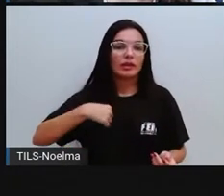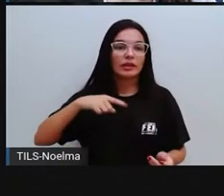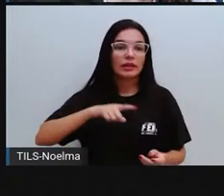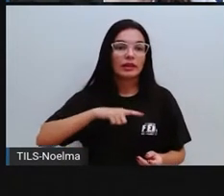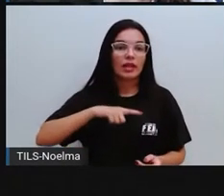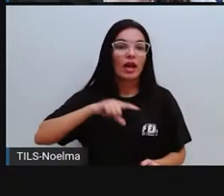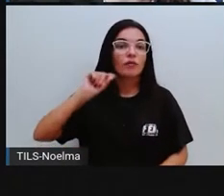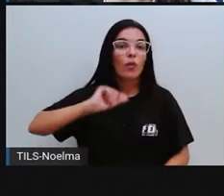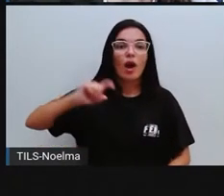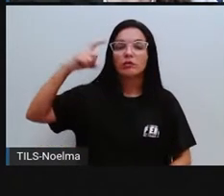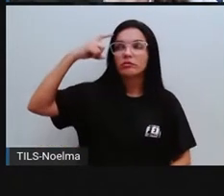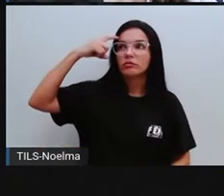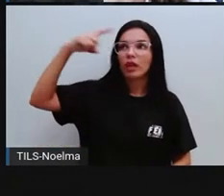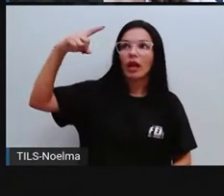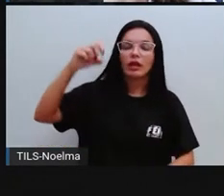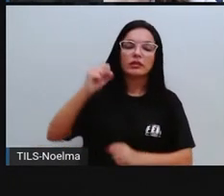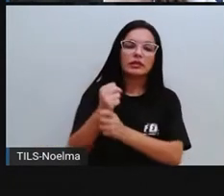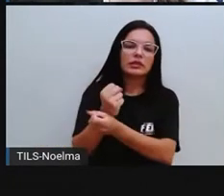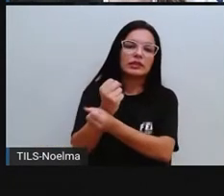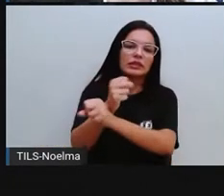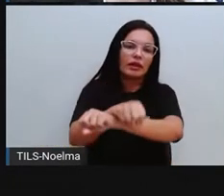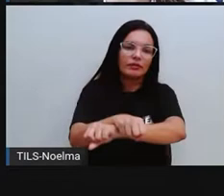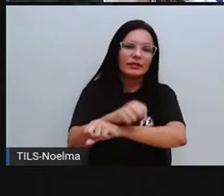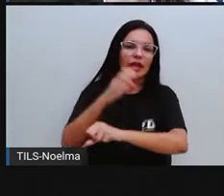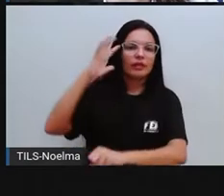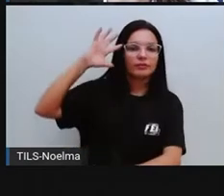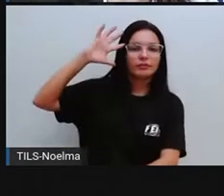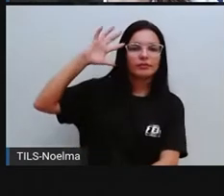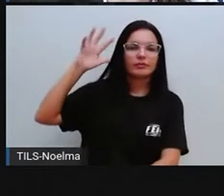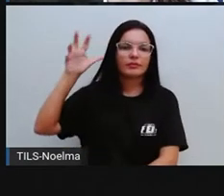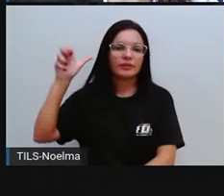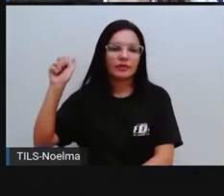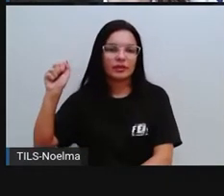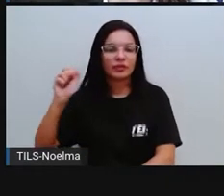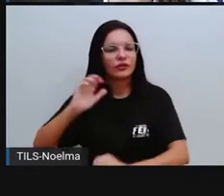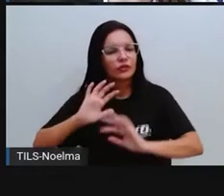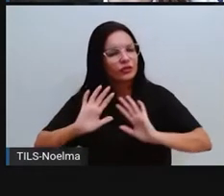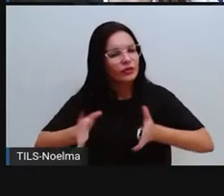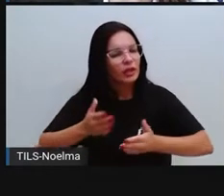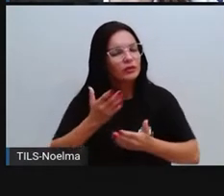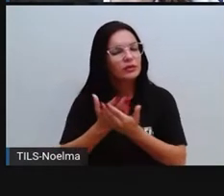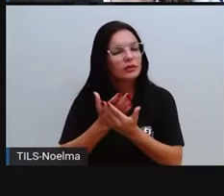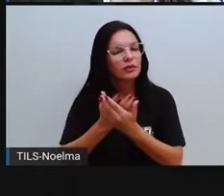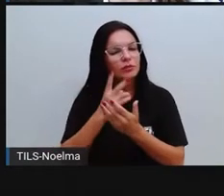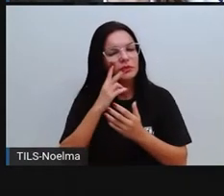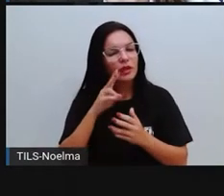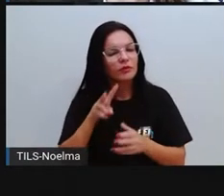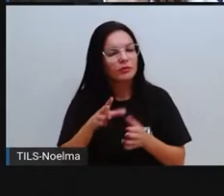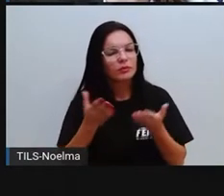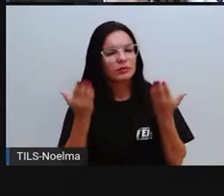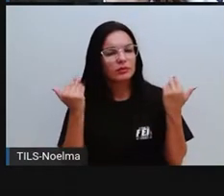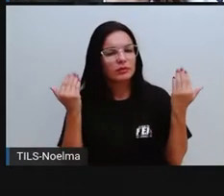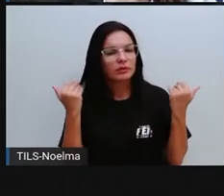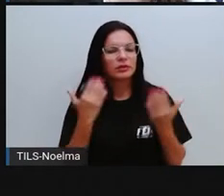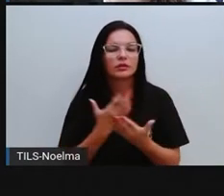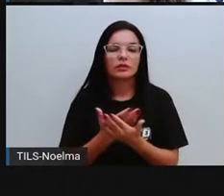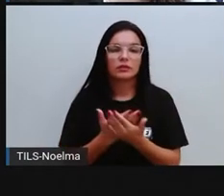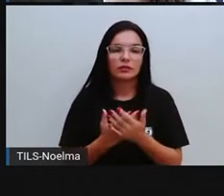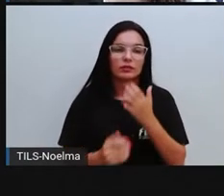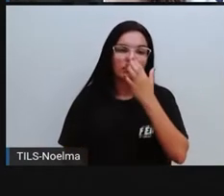de escravizar os africanos, que nós já trabalhamos tudo isso quando falamos